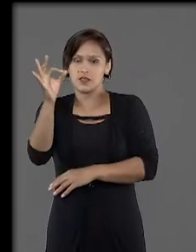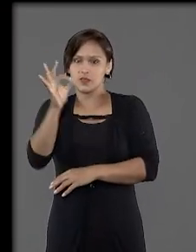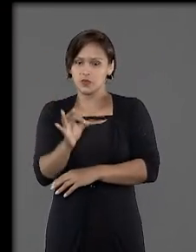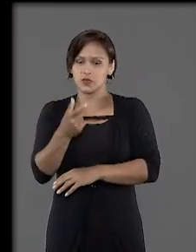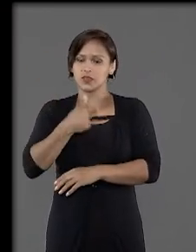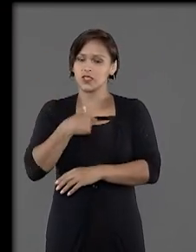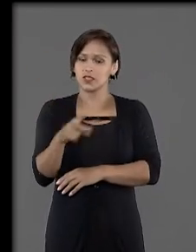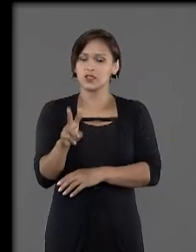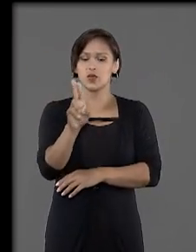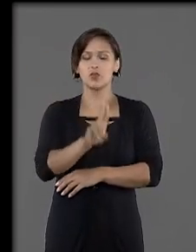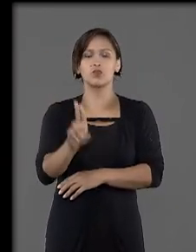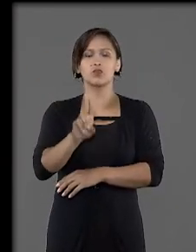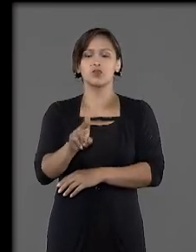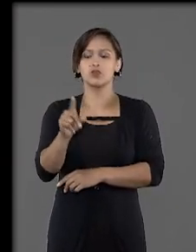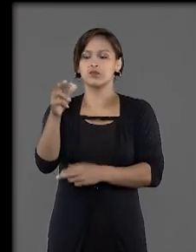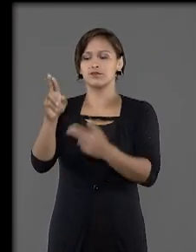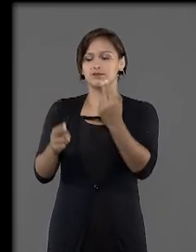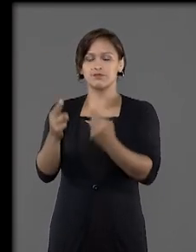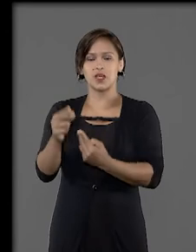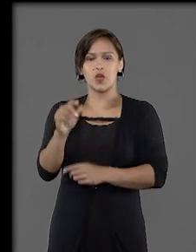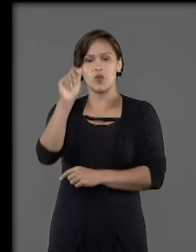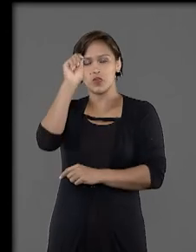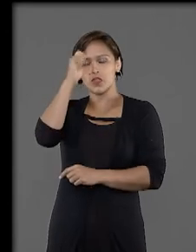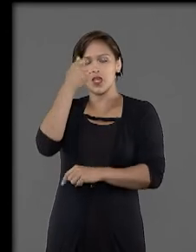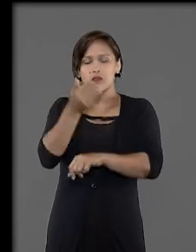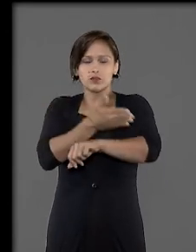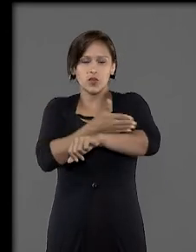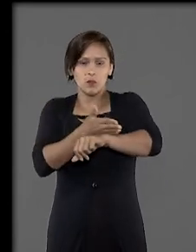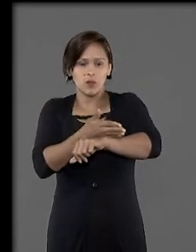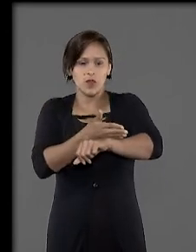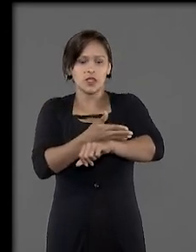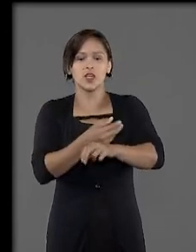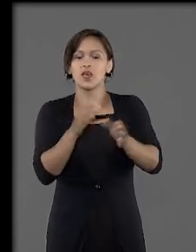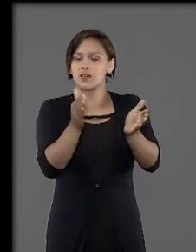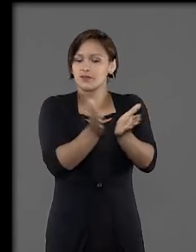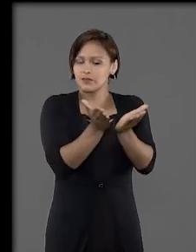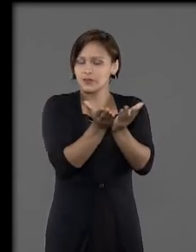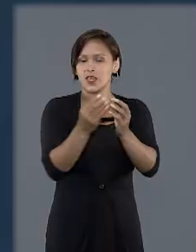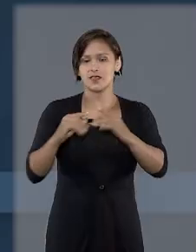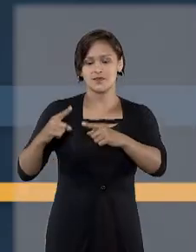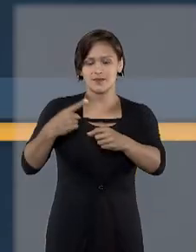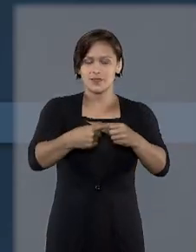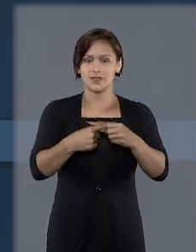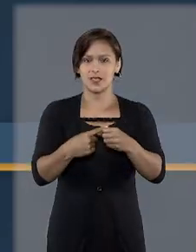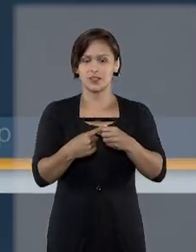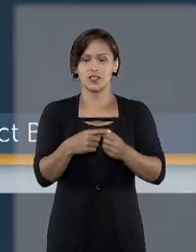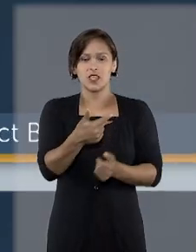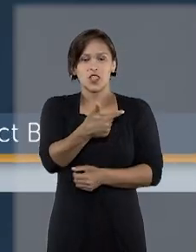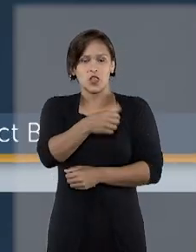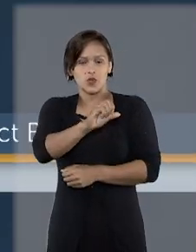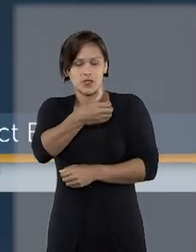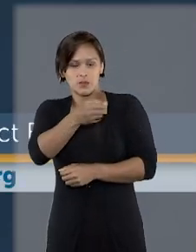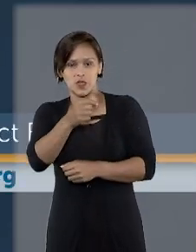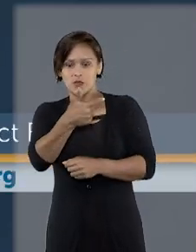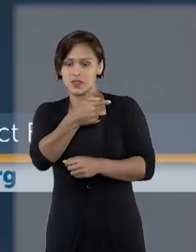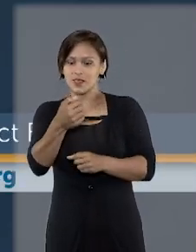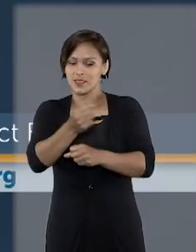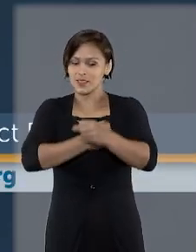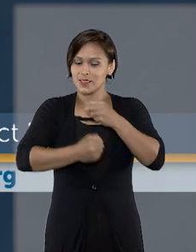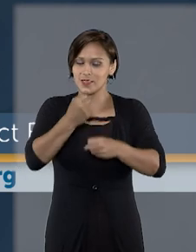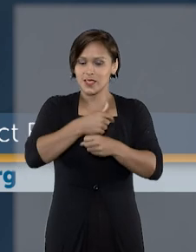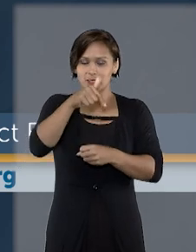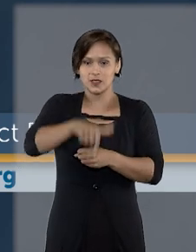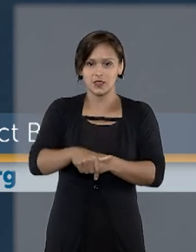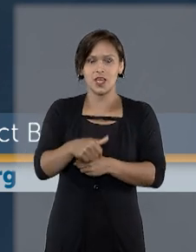% são como Lucas, negros ou pardos e de periferia. Em 2017, chegou no